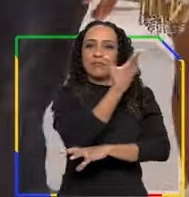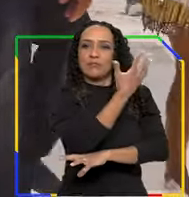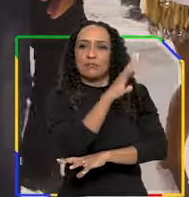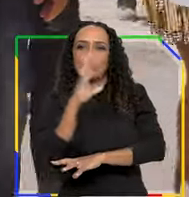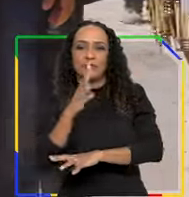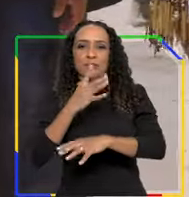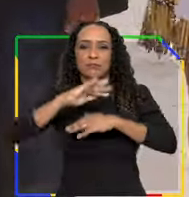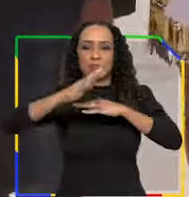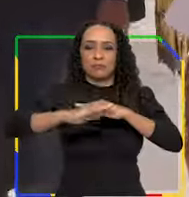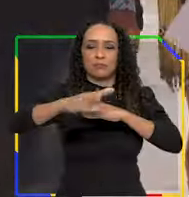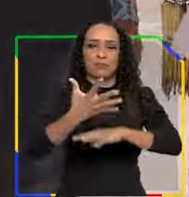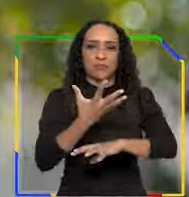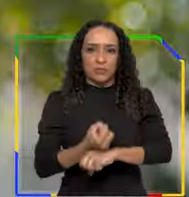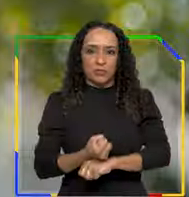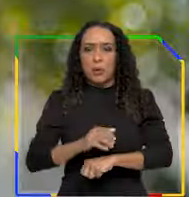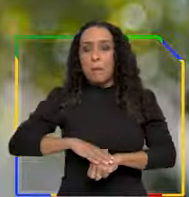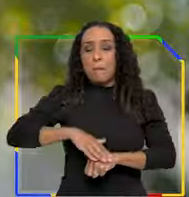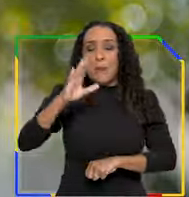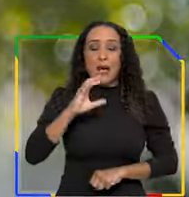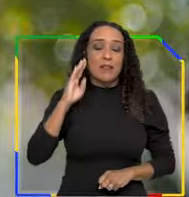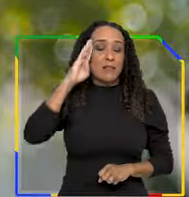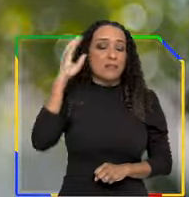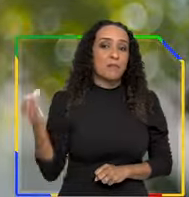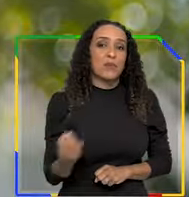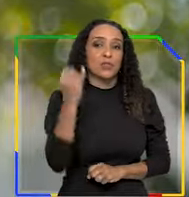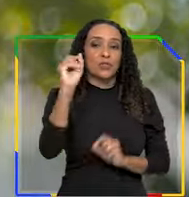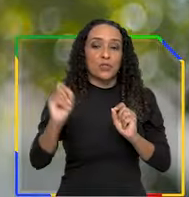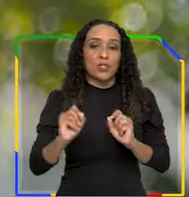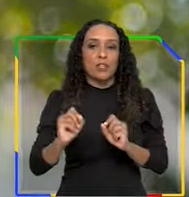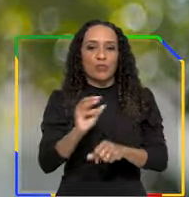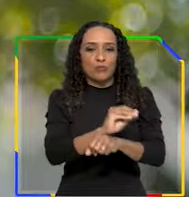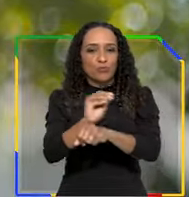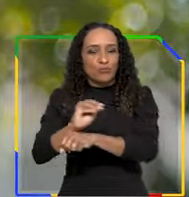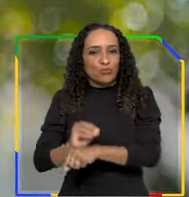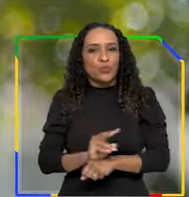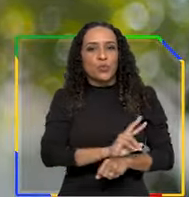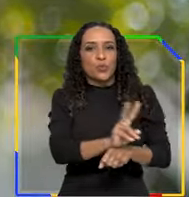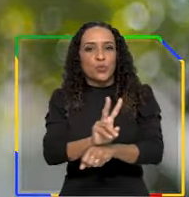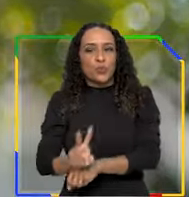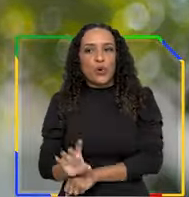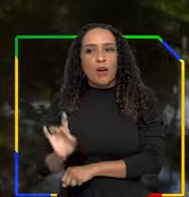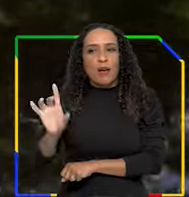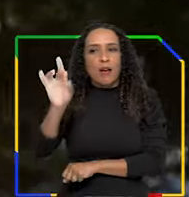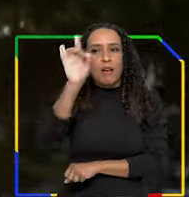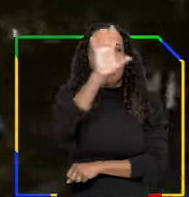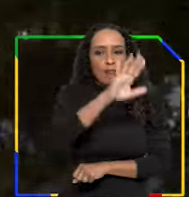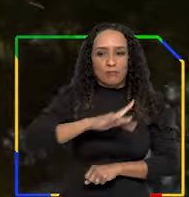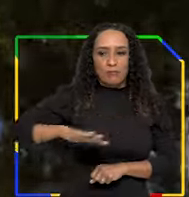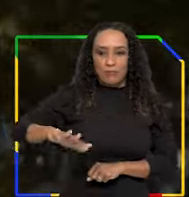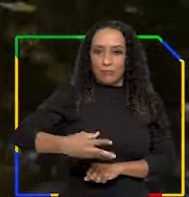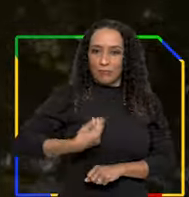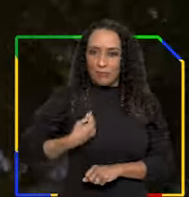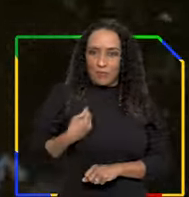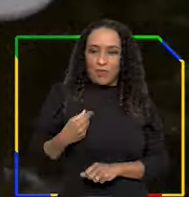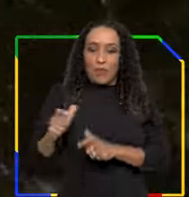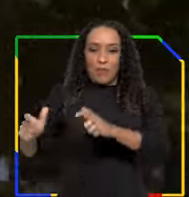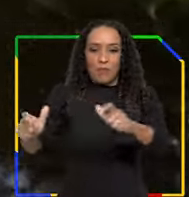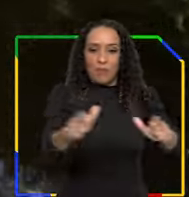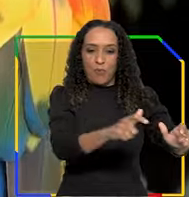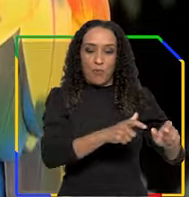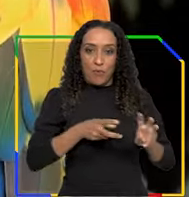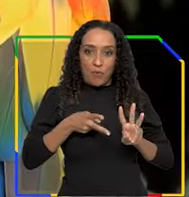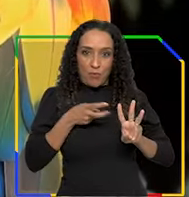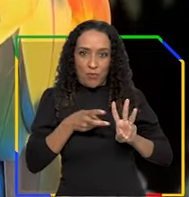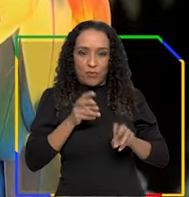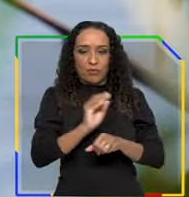Atlântica, Pampa e Caatinga. E o mais importante, cuidamos da conservação de cada um desses biomas. Os territórios